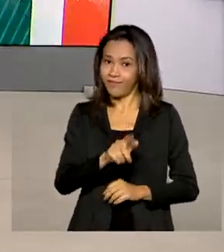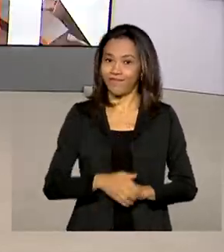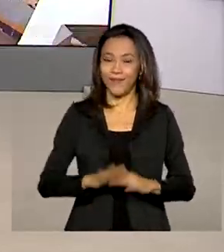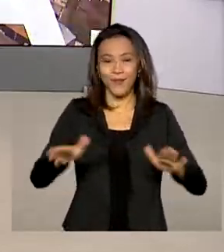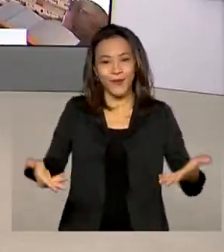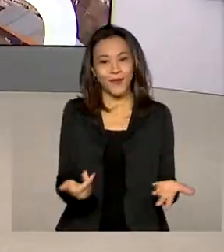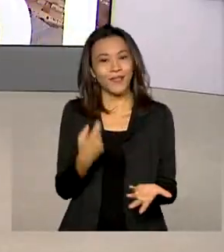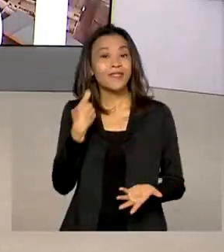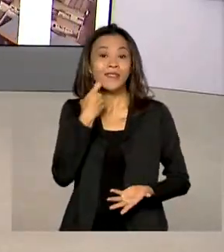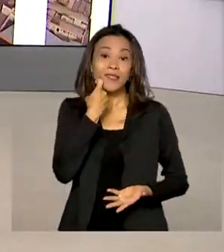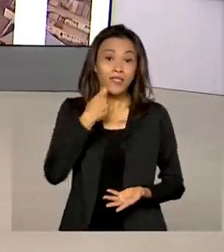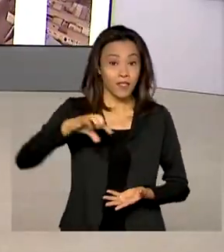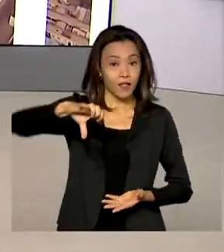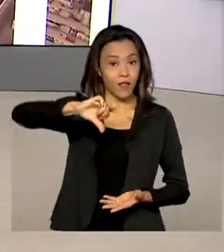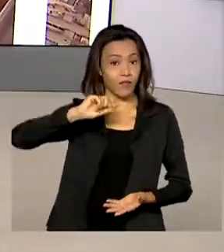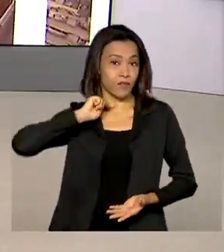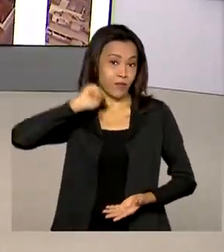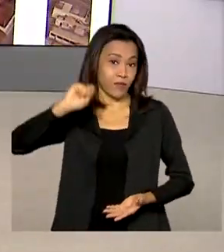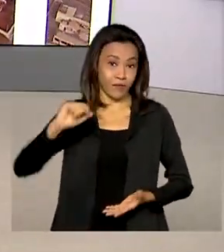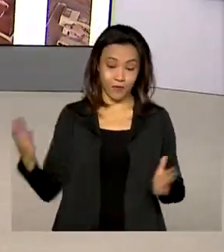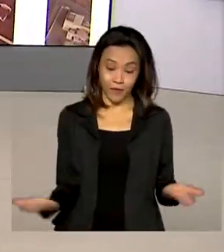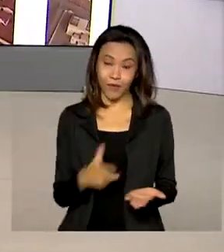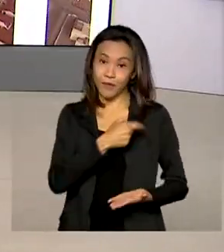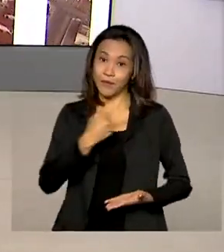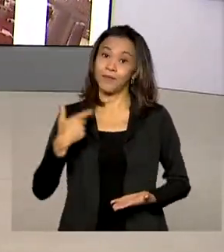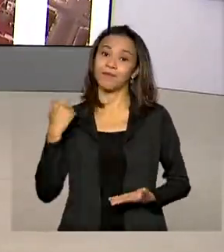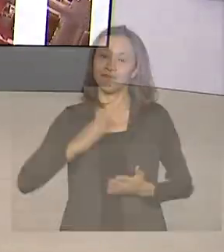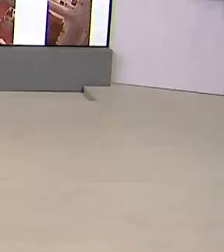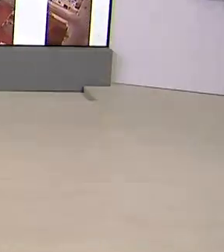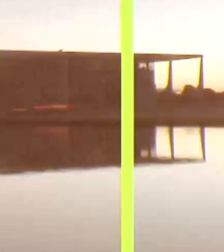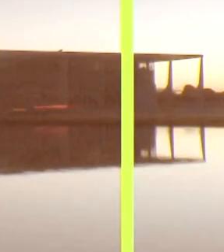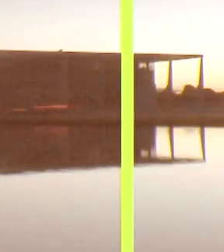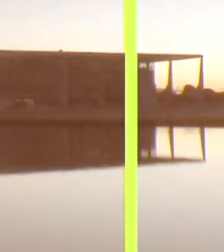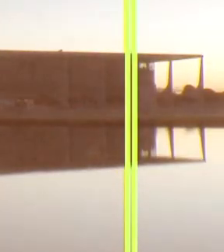Sexta-feira, 9 de abril, o Brasil em Dia já está no ar.